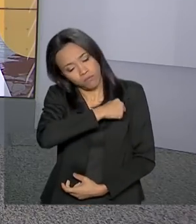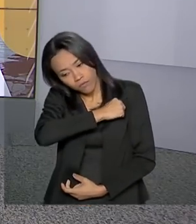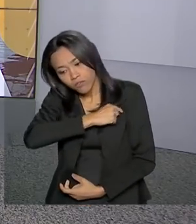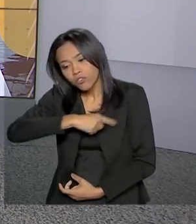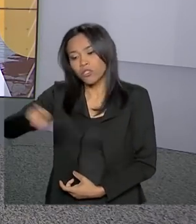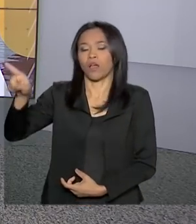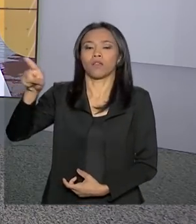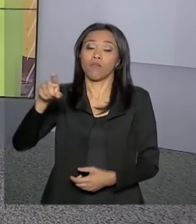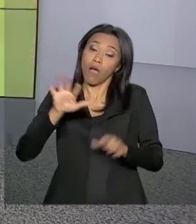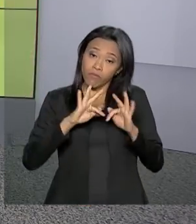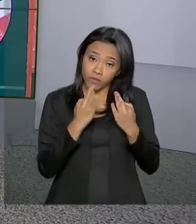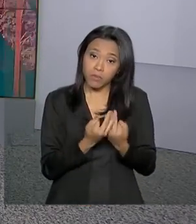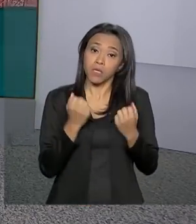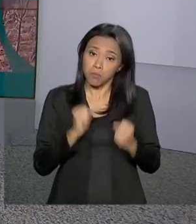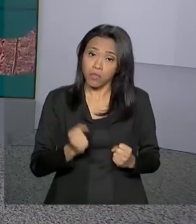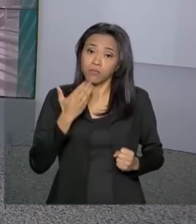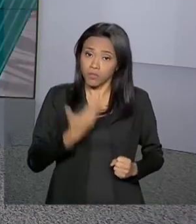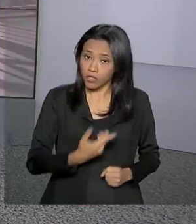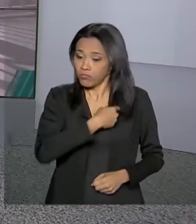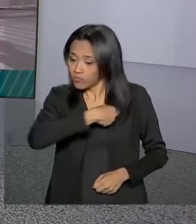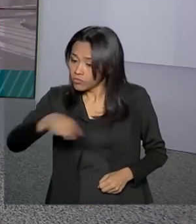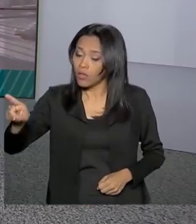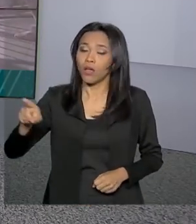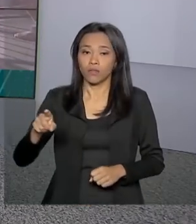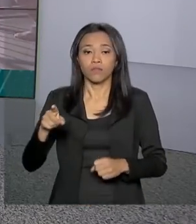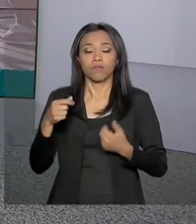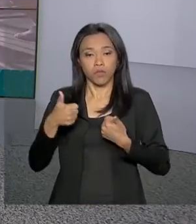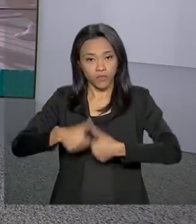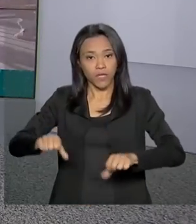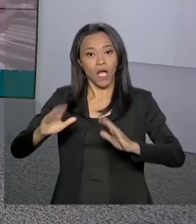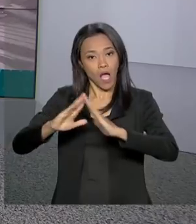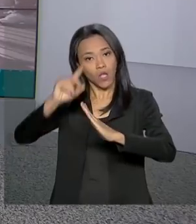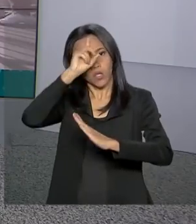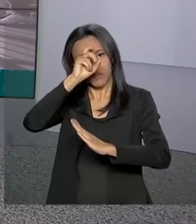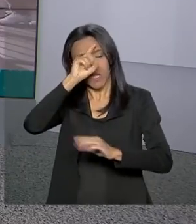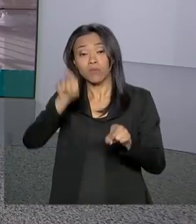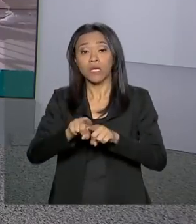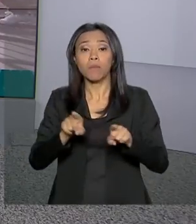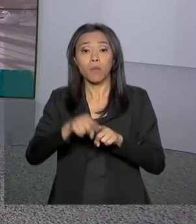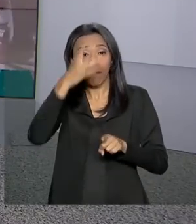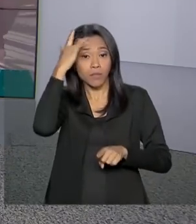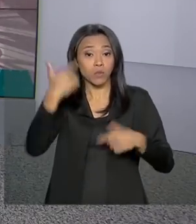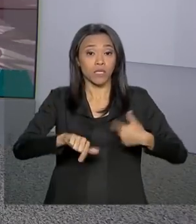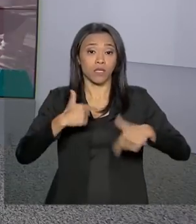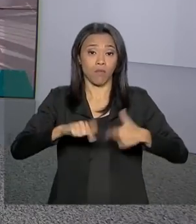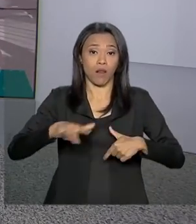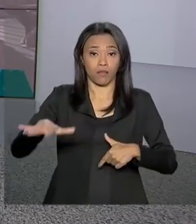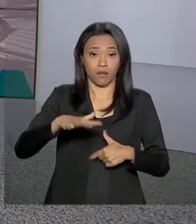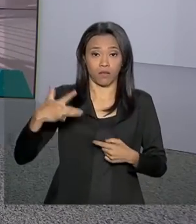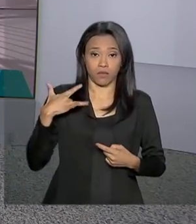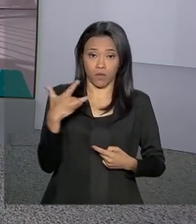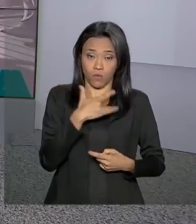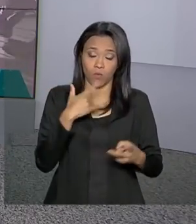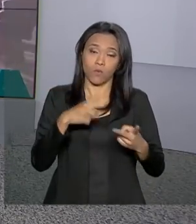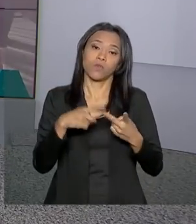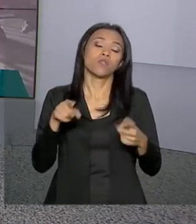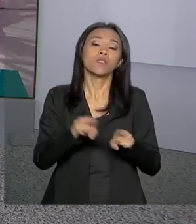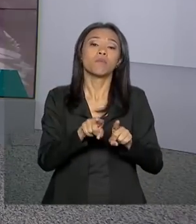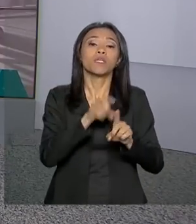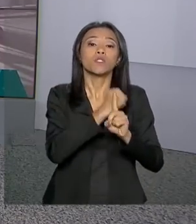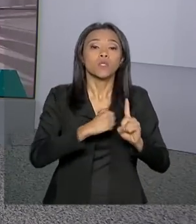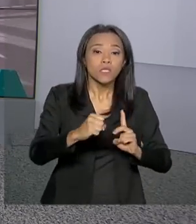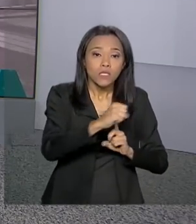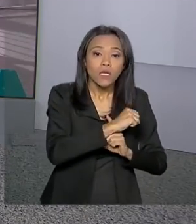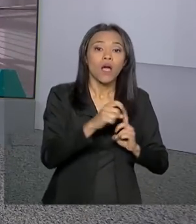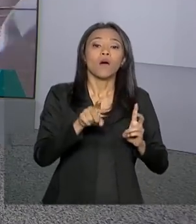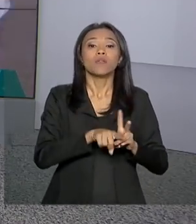legal podem solicitar a internação. O pedido pode ser feito também por um servidor da área de saúde, da assistência social ou de órgãos integrantes do